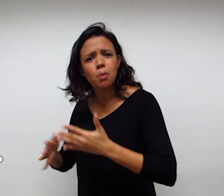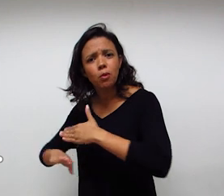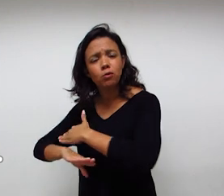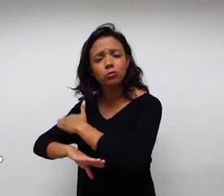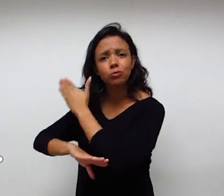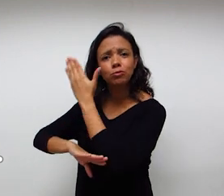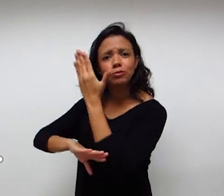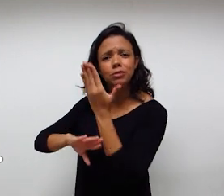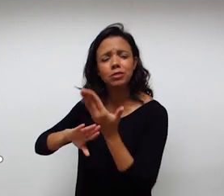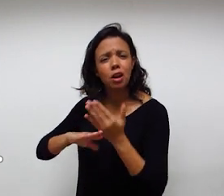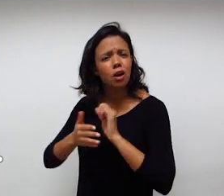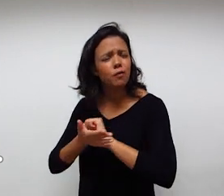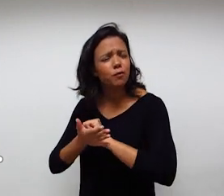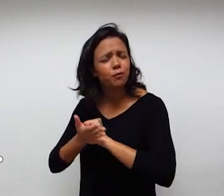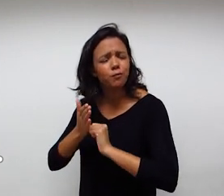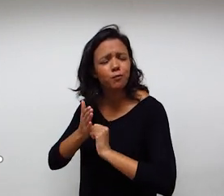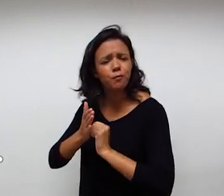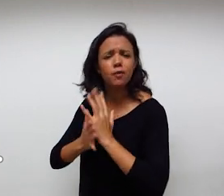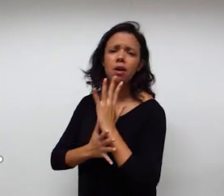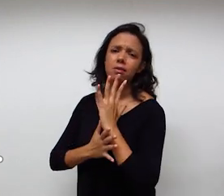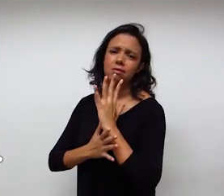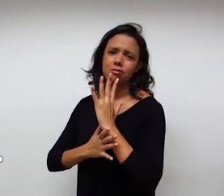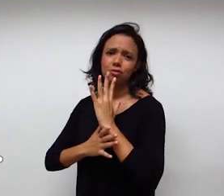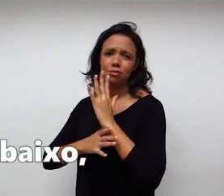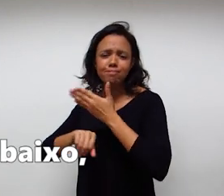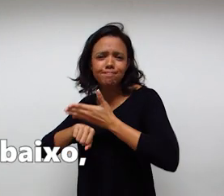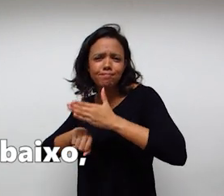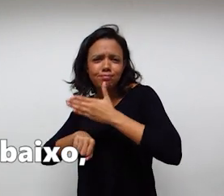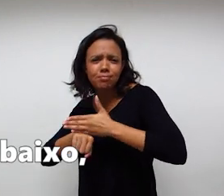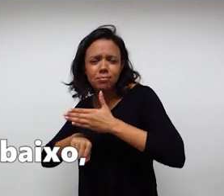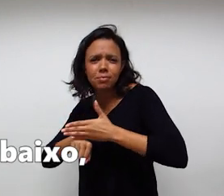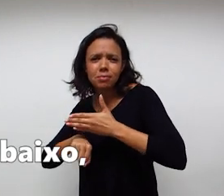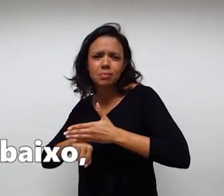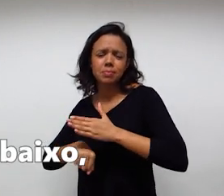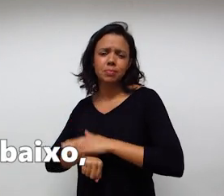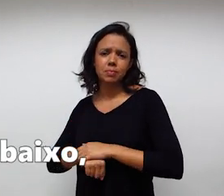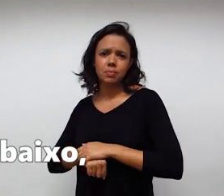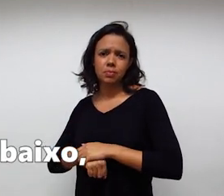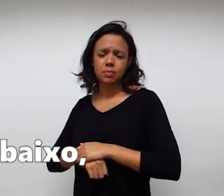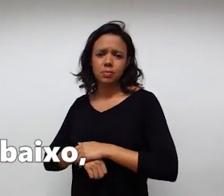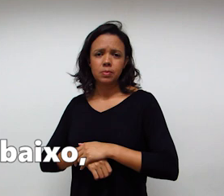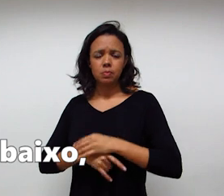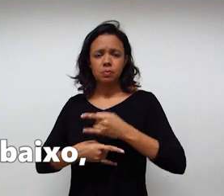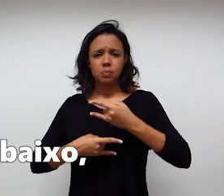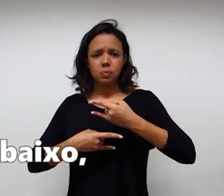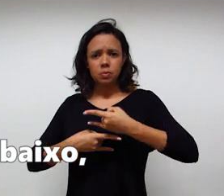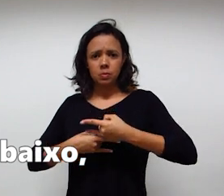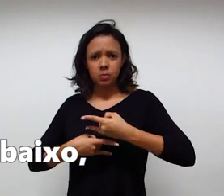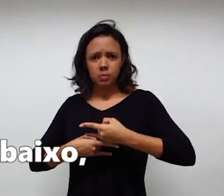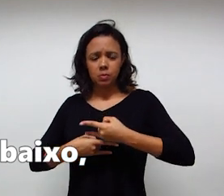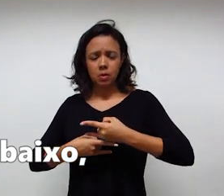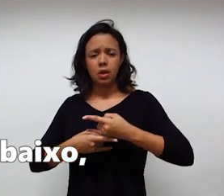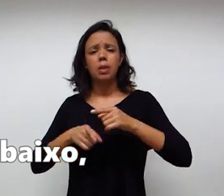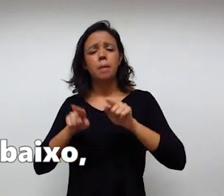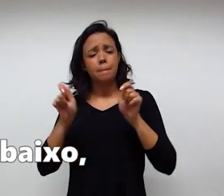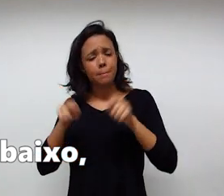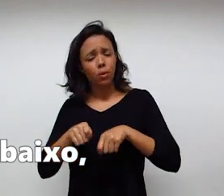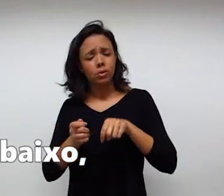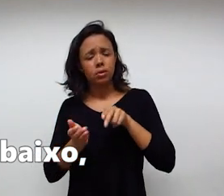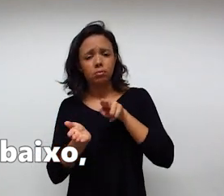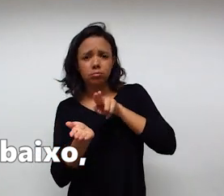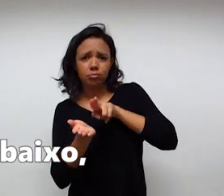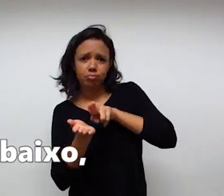promova ao longo do dia várias posturas. Então, o colocar de prono, que é mais conhecido como de